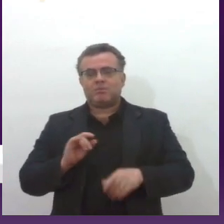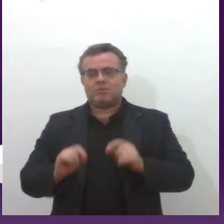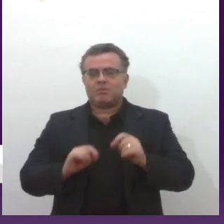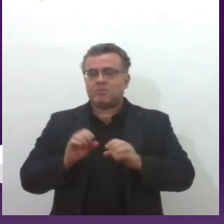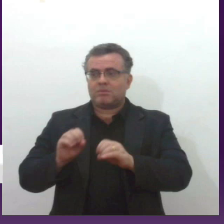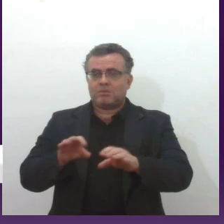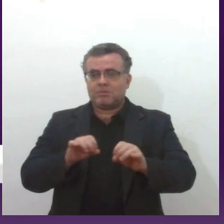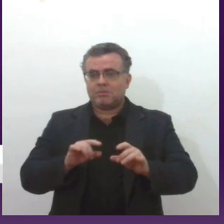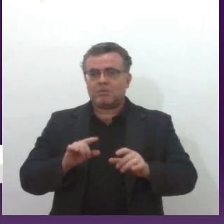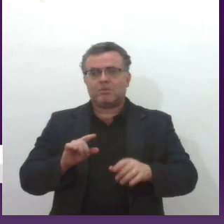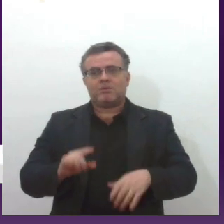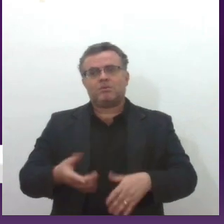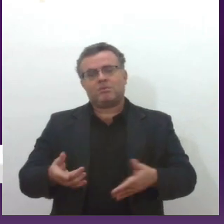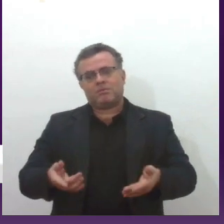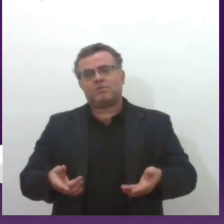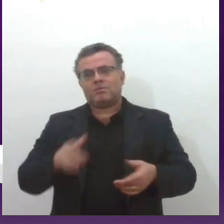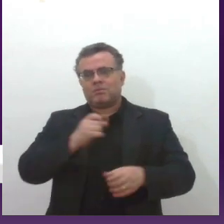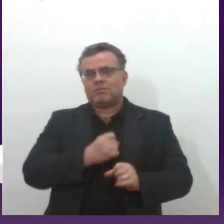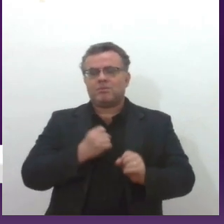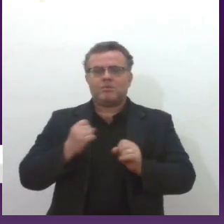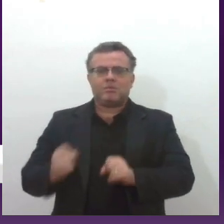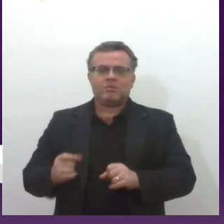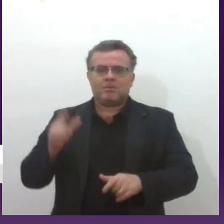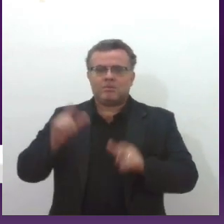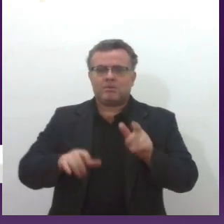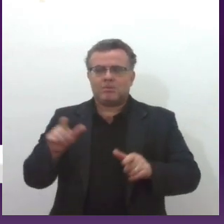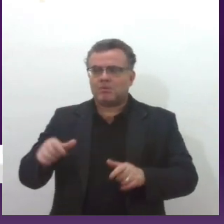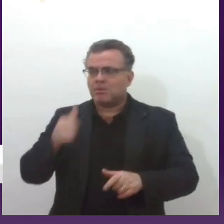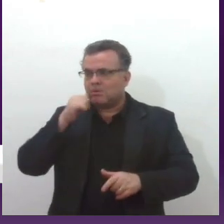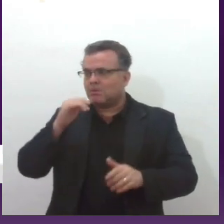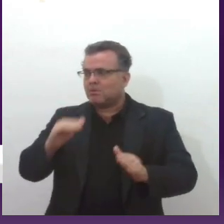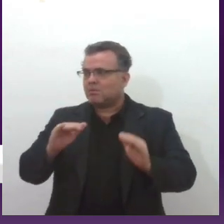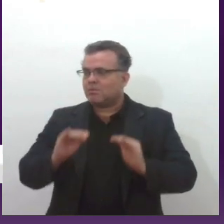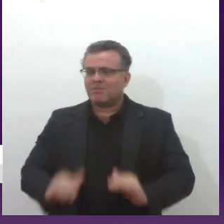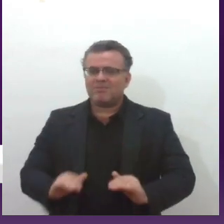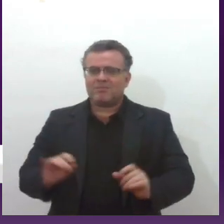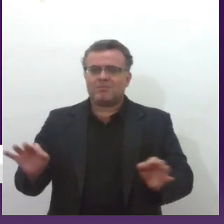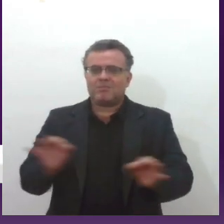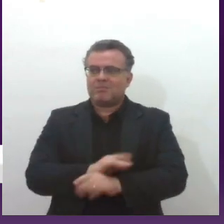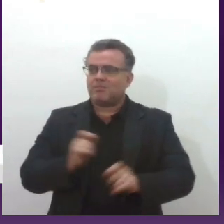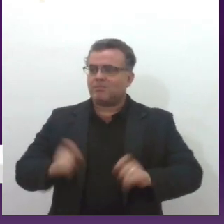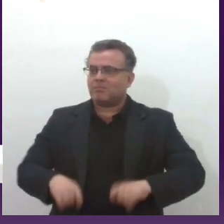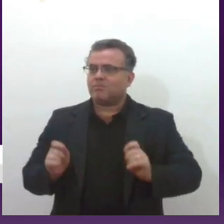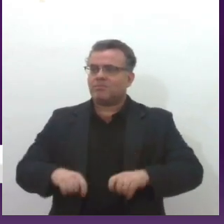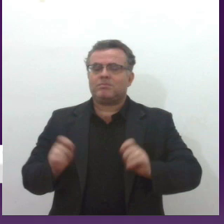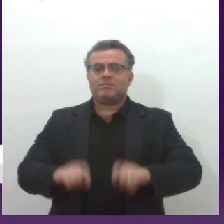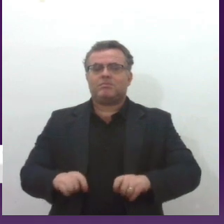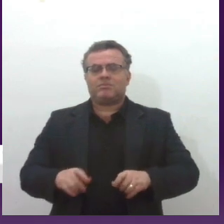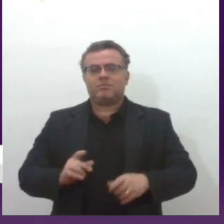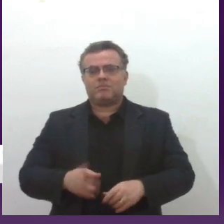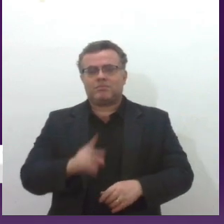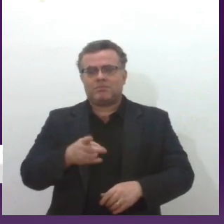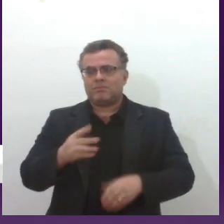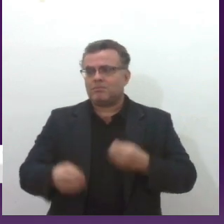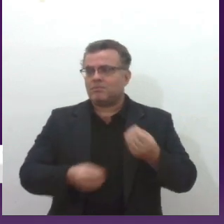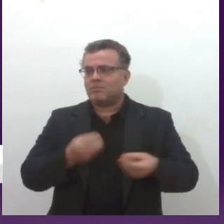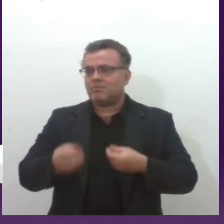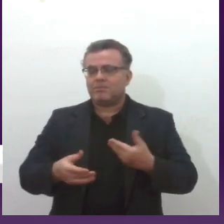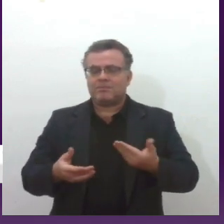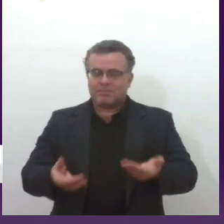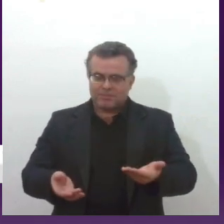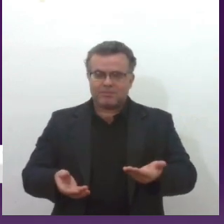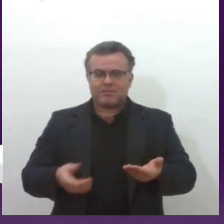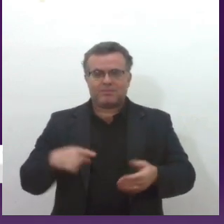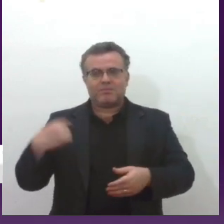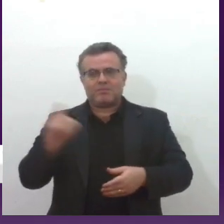empodera os homens e coloca a mulher numa condição, num nível bem lá embaixo, eu estou nivelando por baixo, se a mulher fez, como é que você não faz? E nós